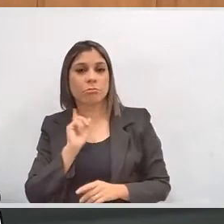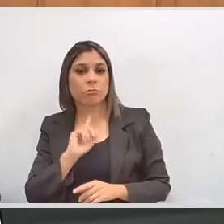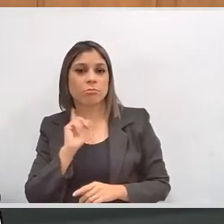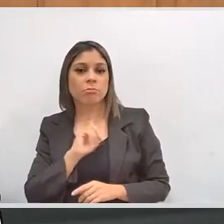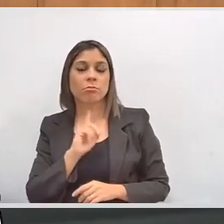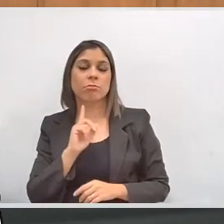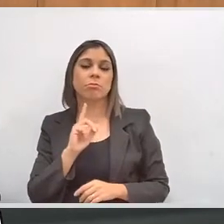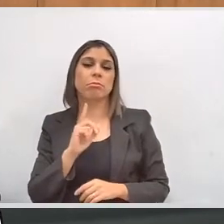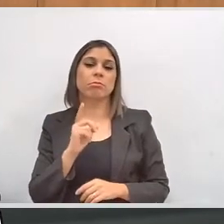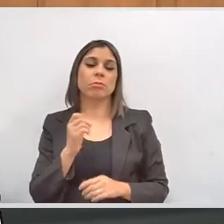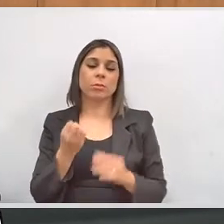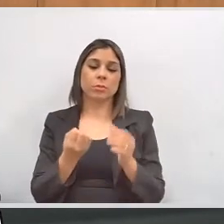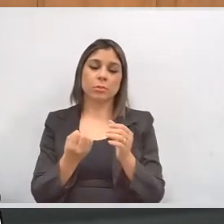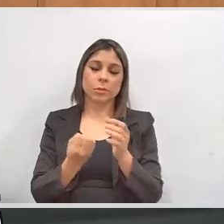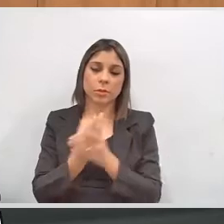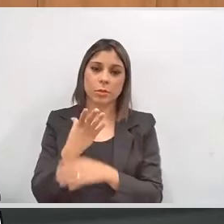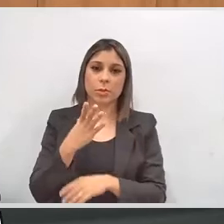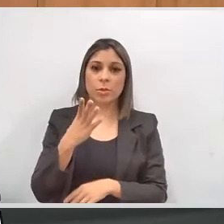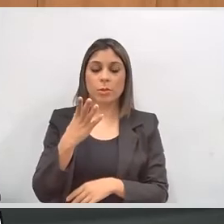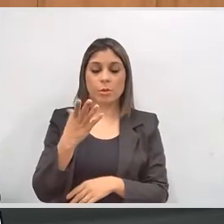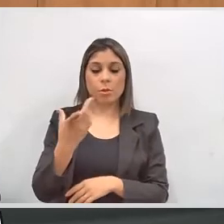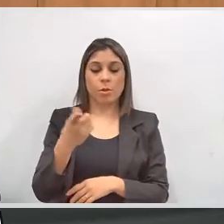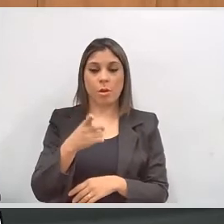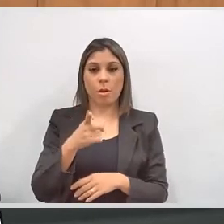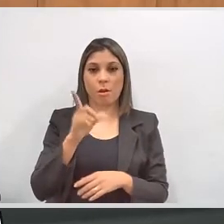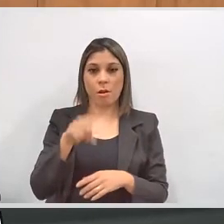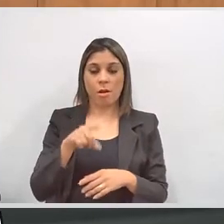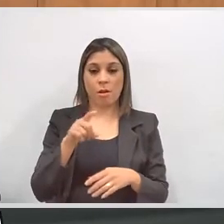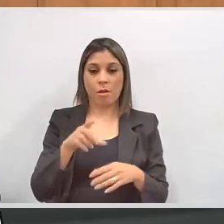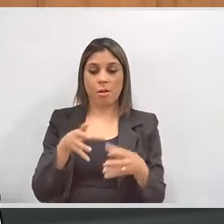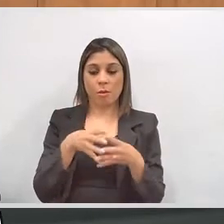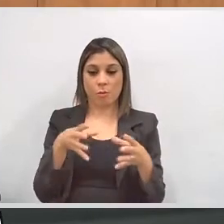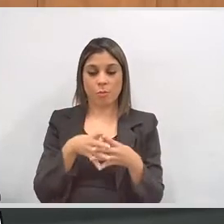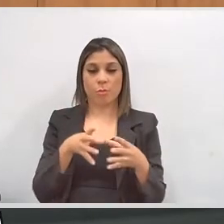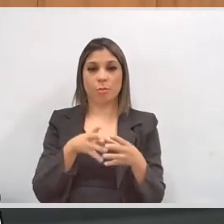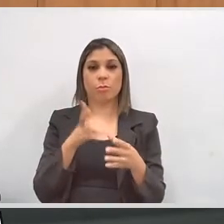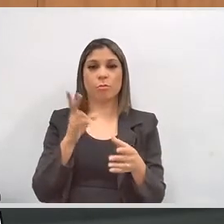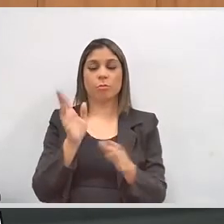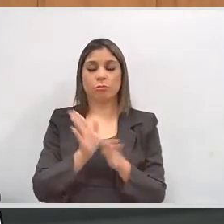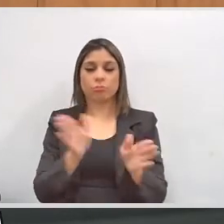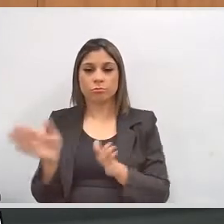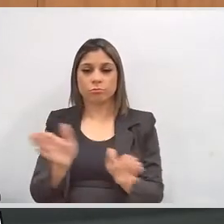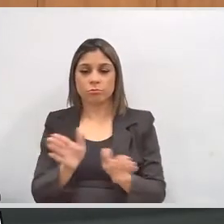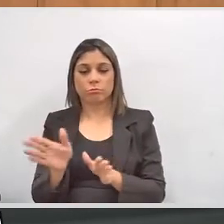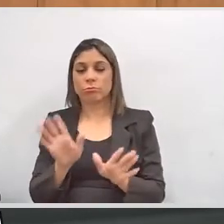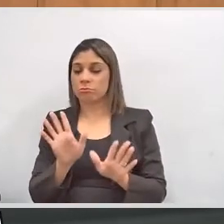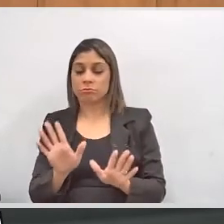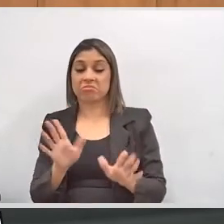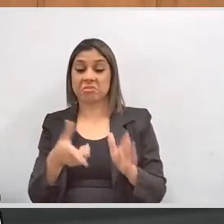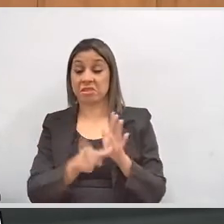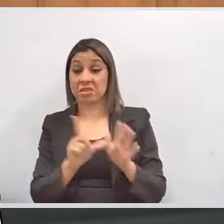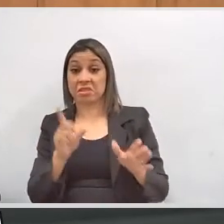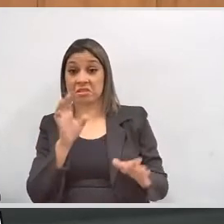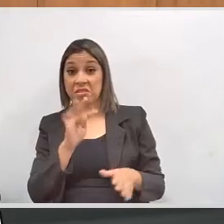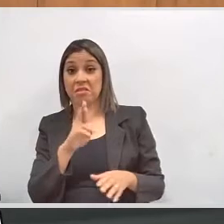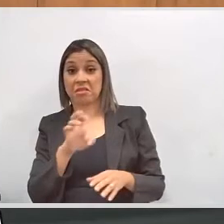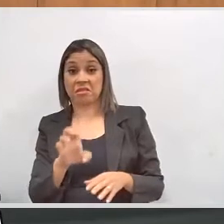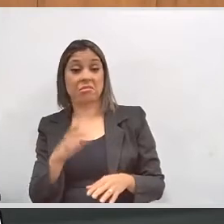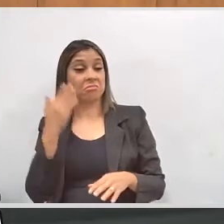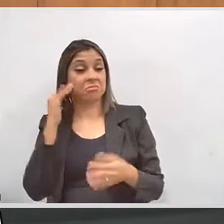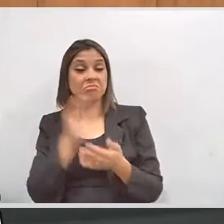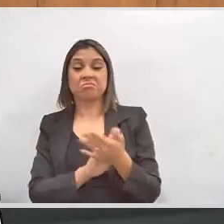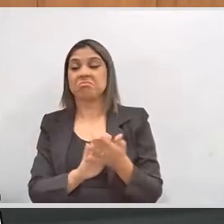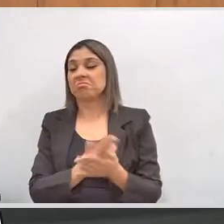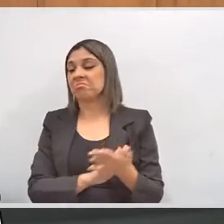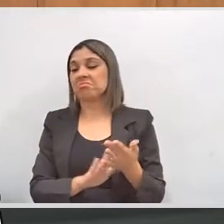que criou a comissão permanente de acessibilidade, o assunto não passava ao largo do TRE. Isso é muito